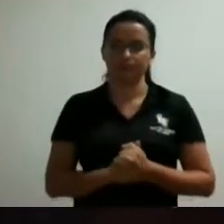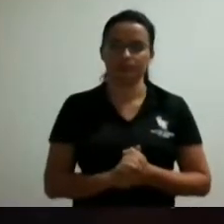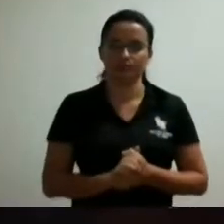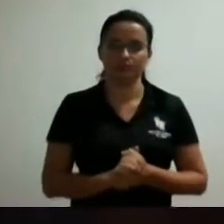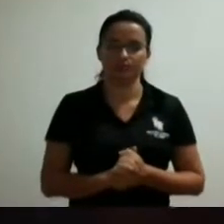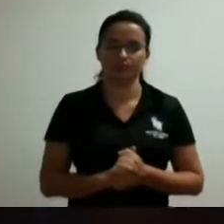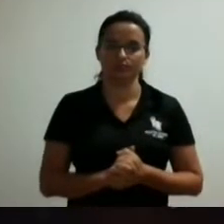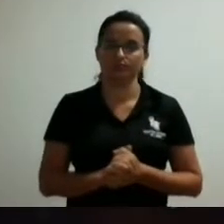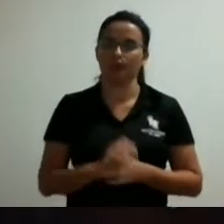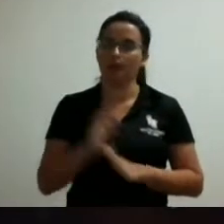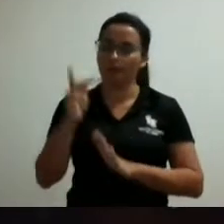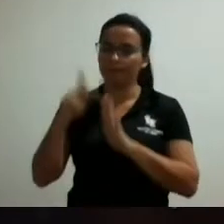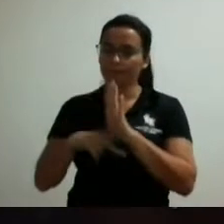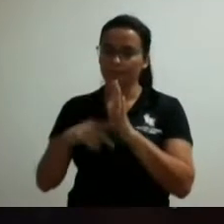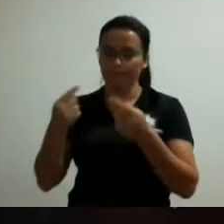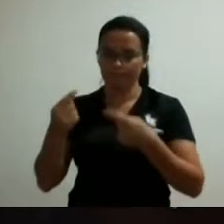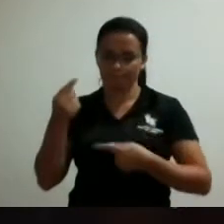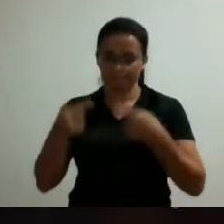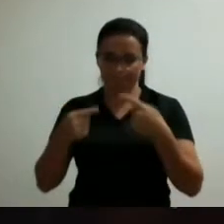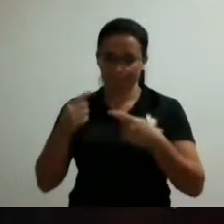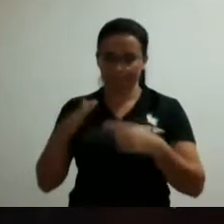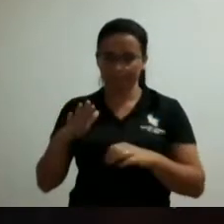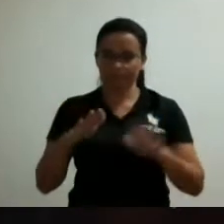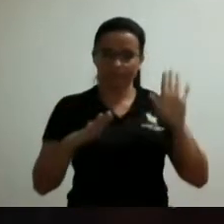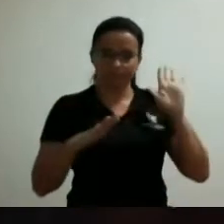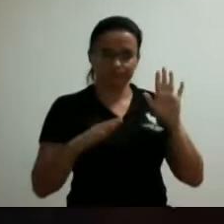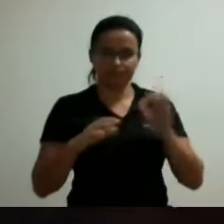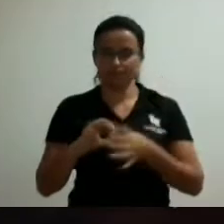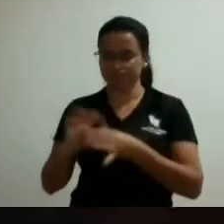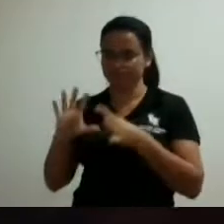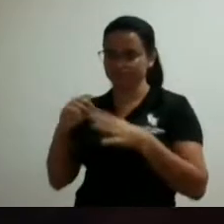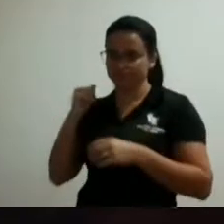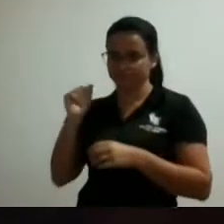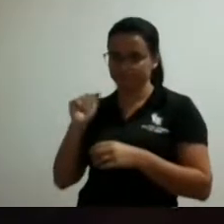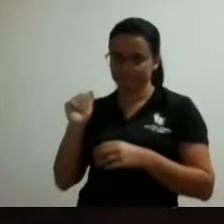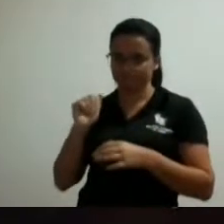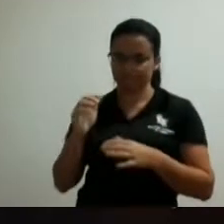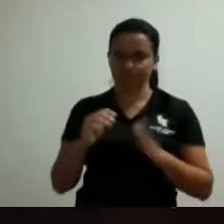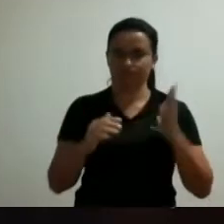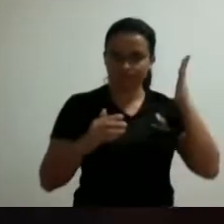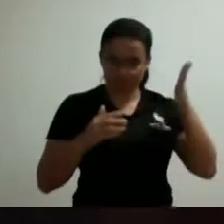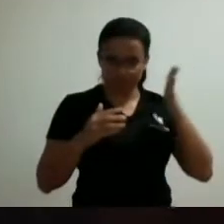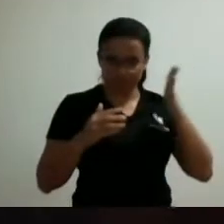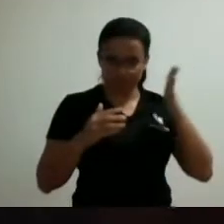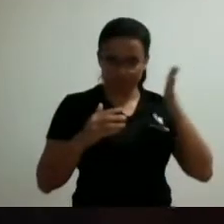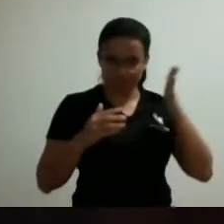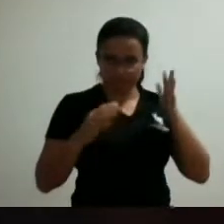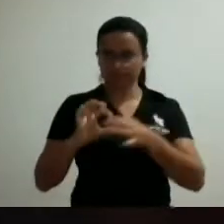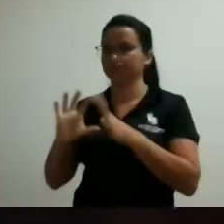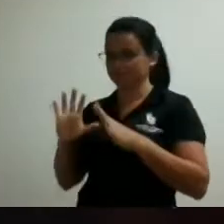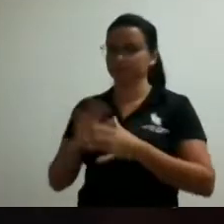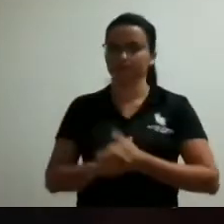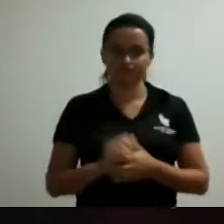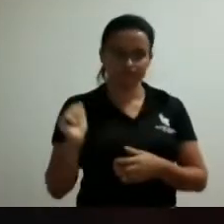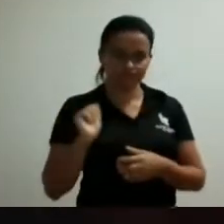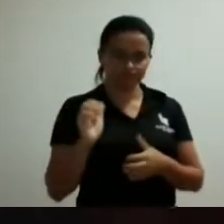projeto encontro sem discussão pela ordem seu presidente pela ordem vereador doutor antônio guiar peço uso da palavra com a palavra vereador doutor antônio guiar